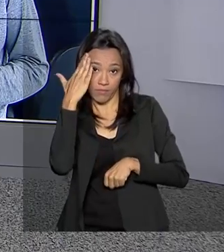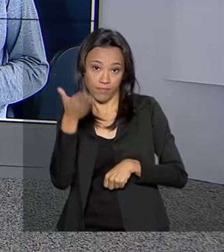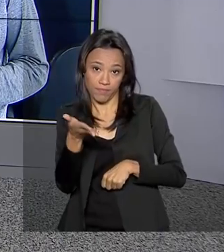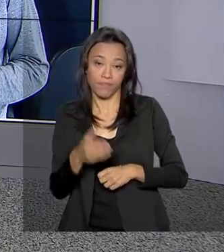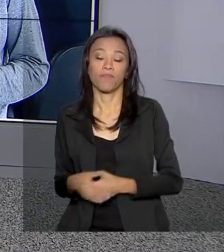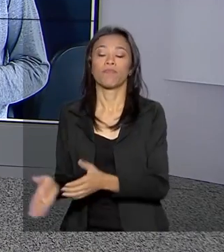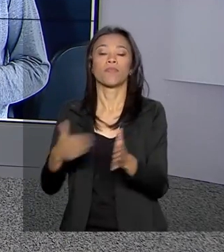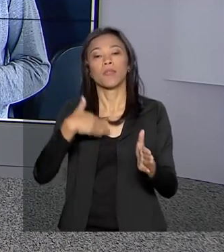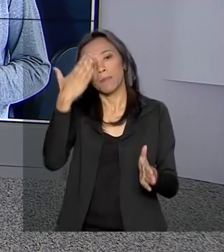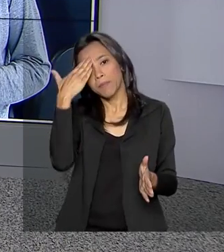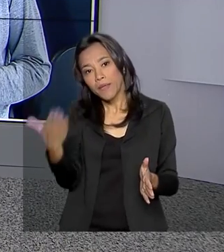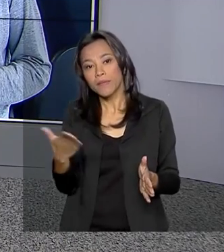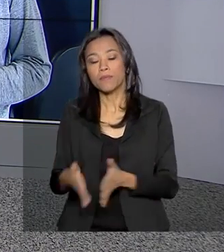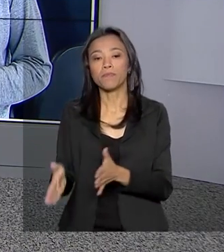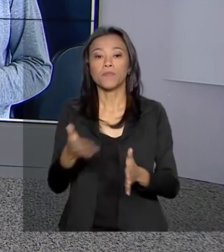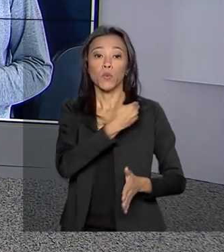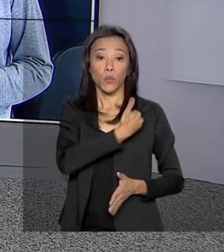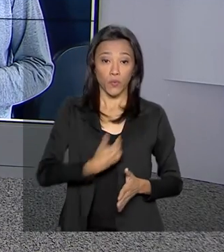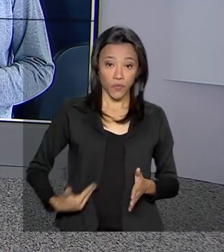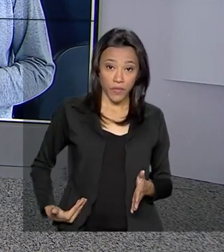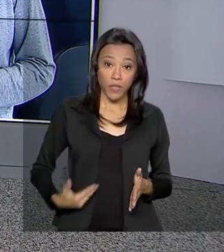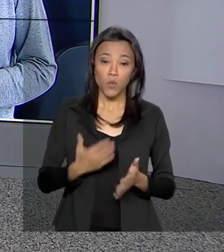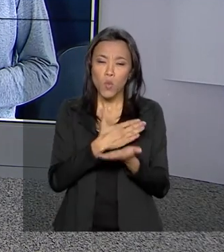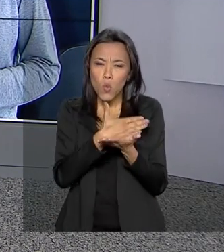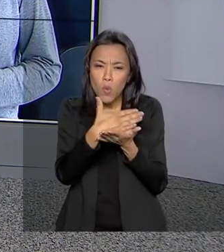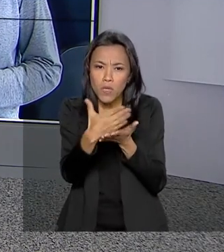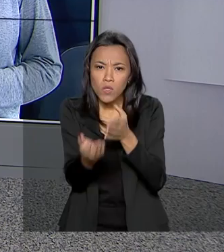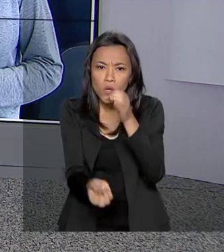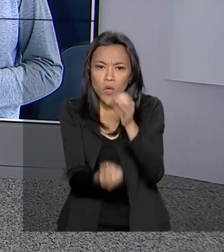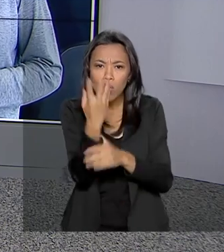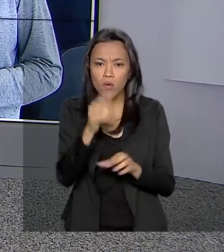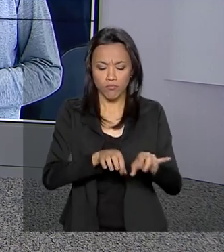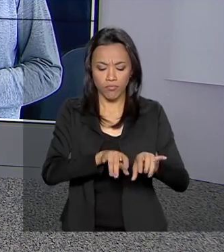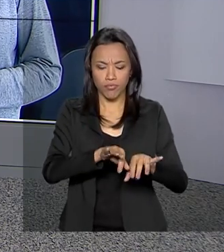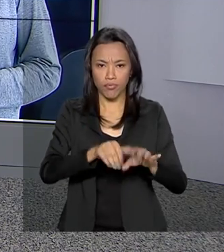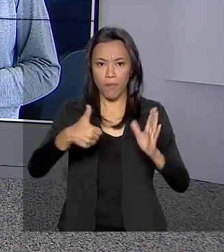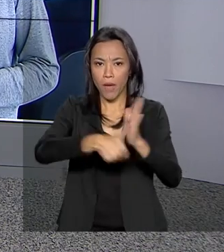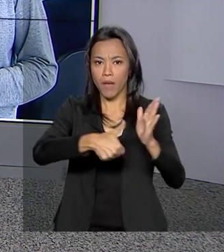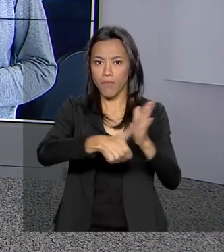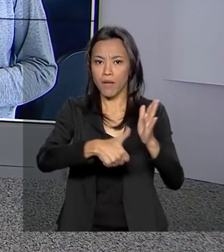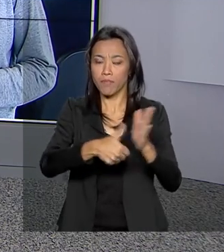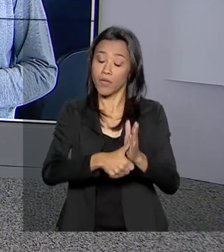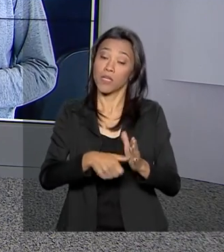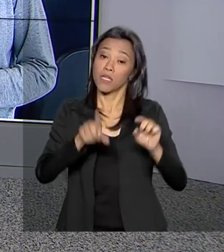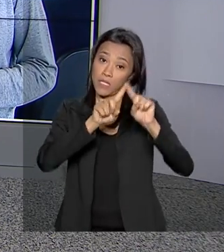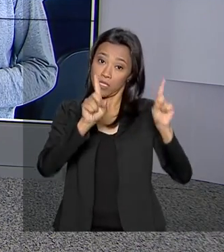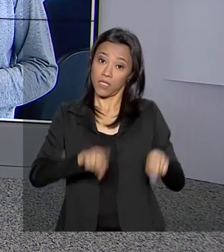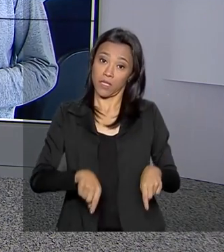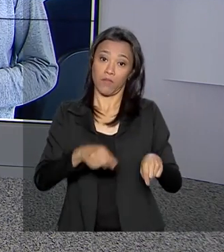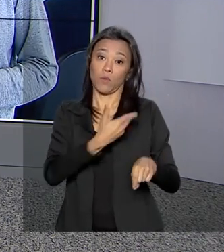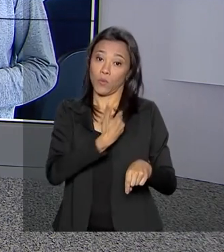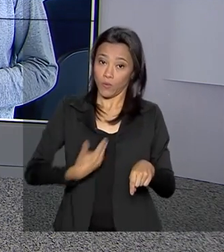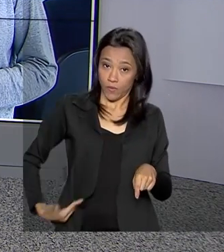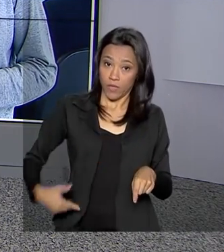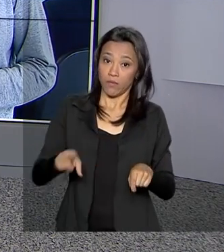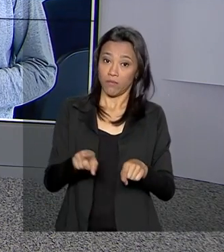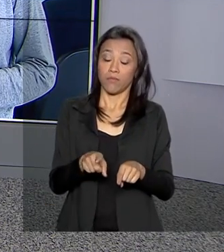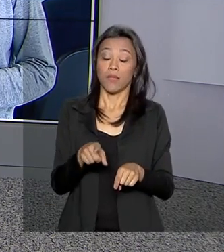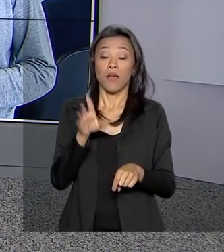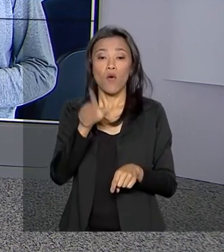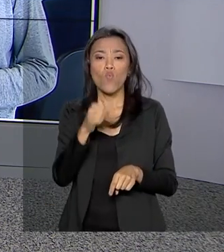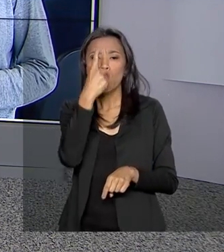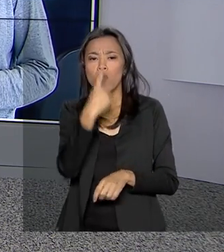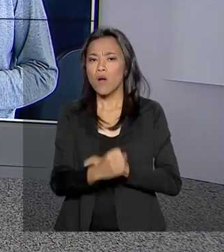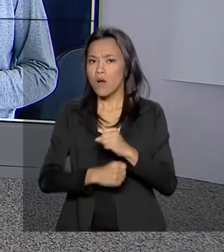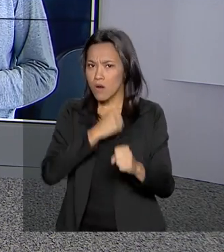Obrigada, Ricardo. O governo começou a implantar o ponto eletrônico para servidores públicos federais. A medida levará cerca de um ano para